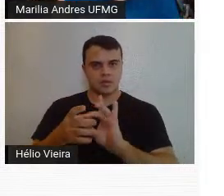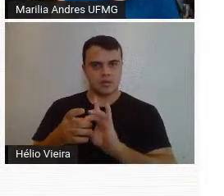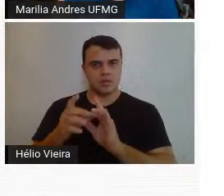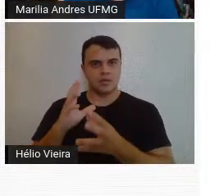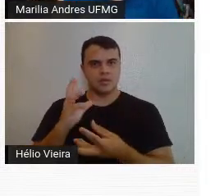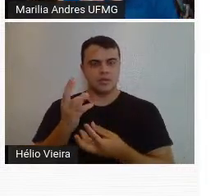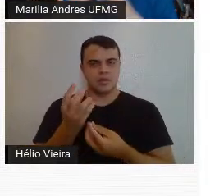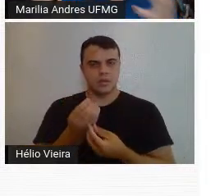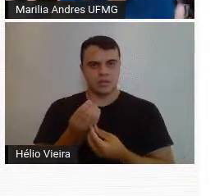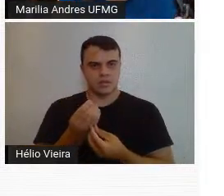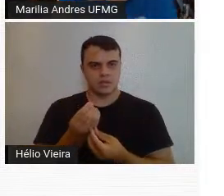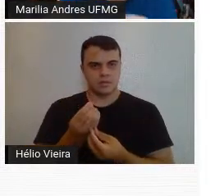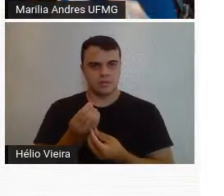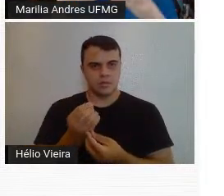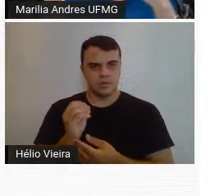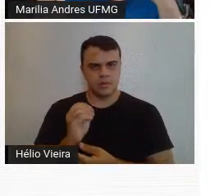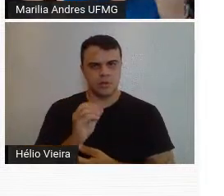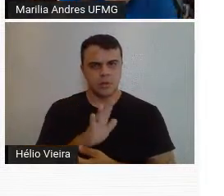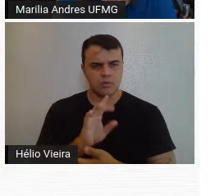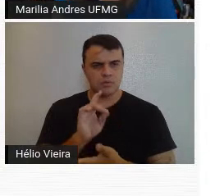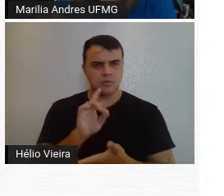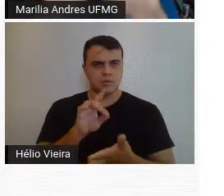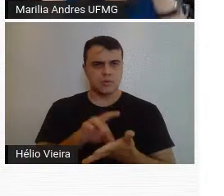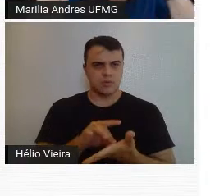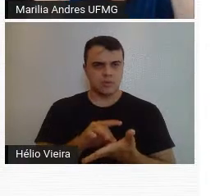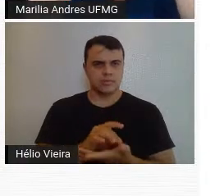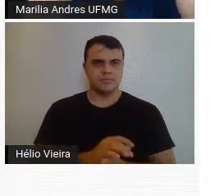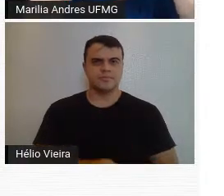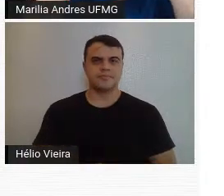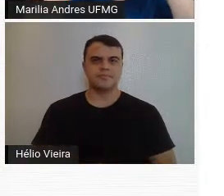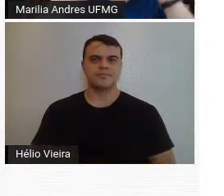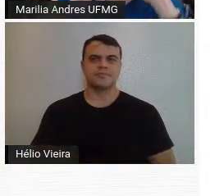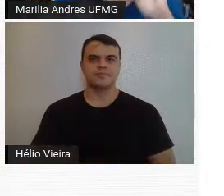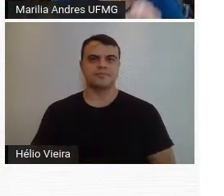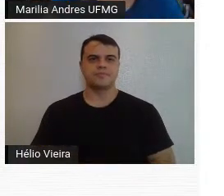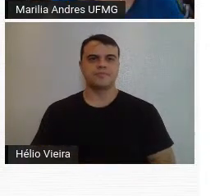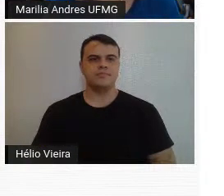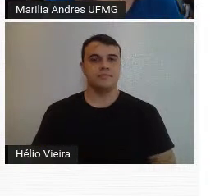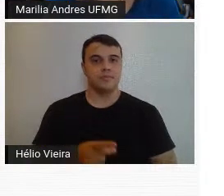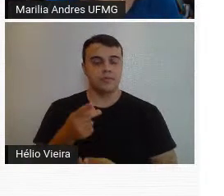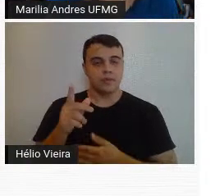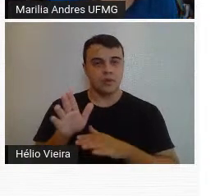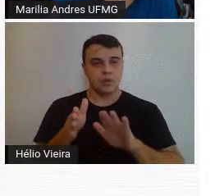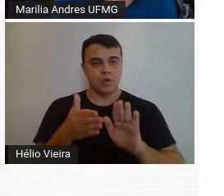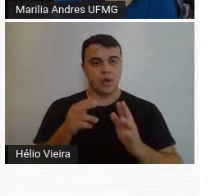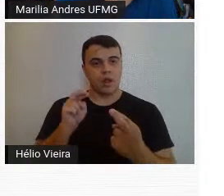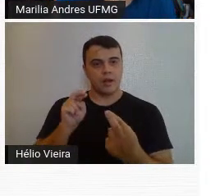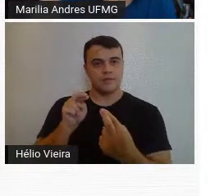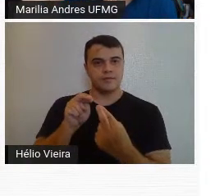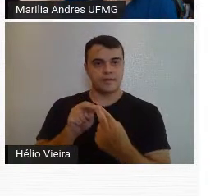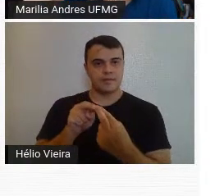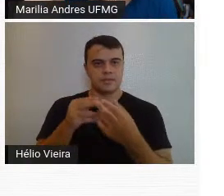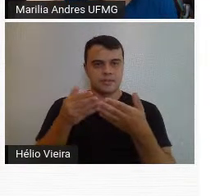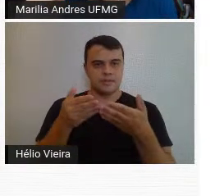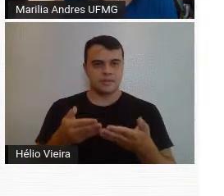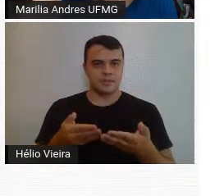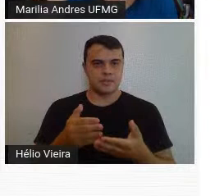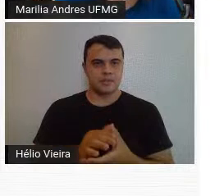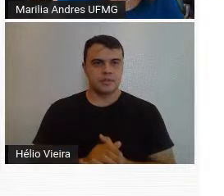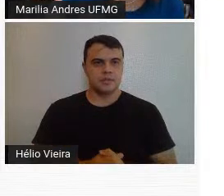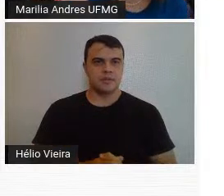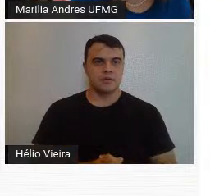arte concreta, neoconcreta. Vamos passar agora para as referências. Não,